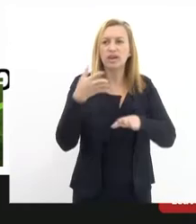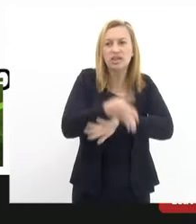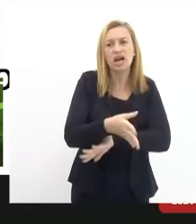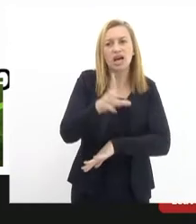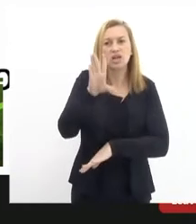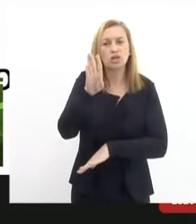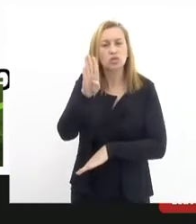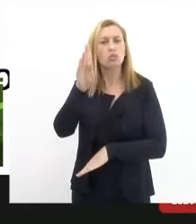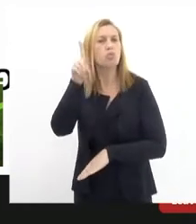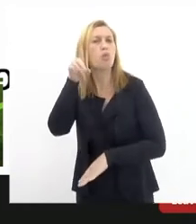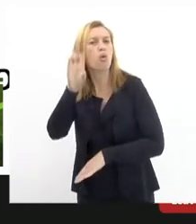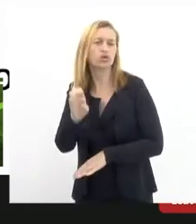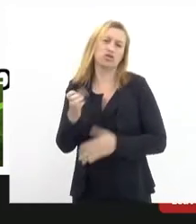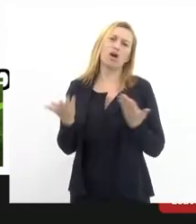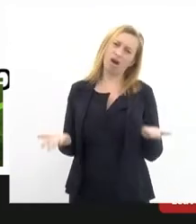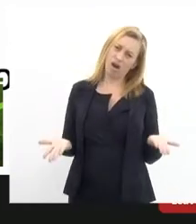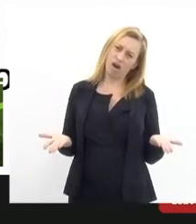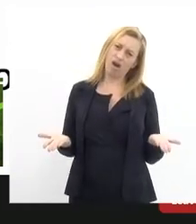Ora,